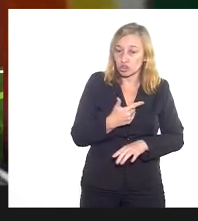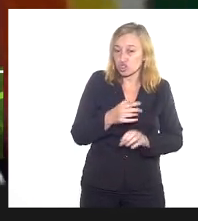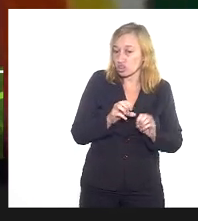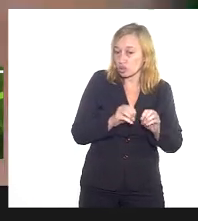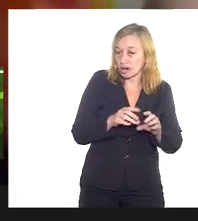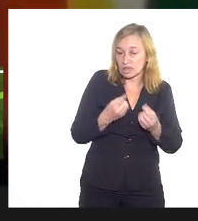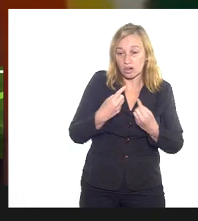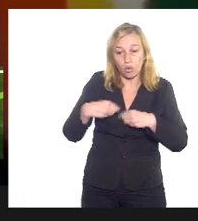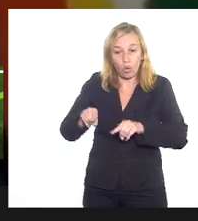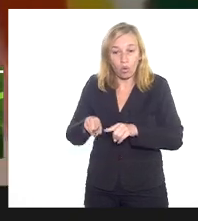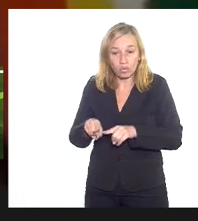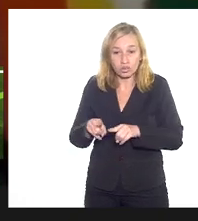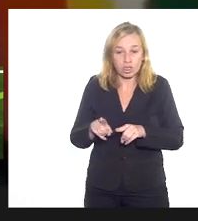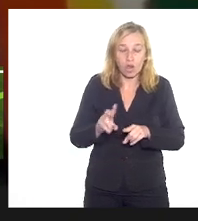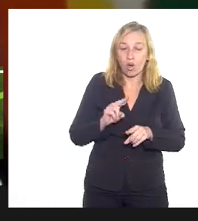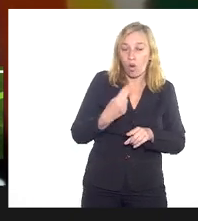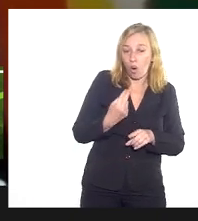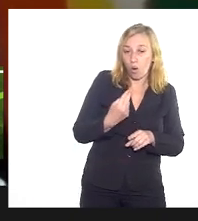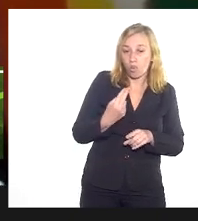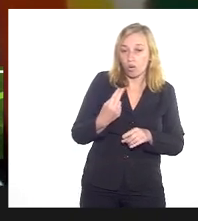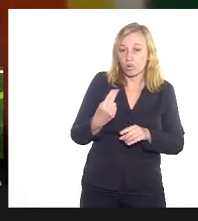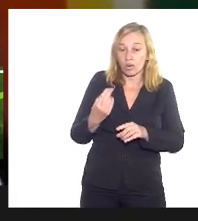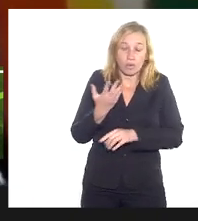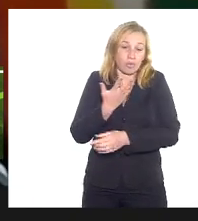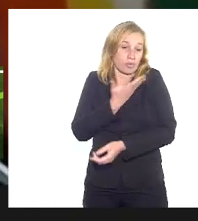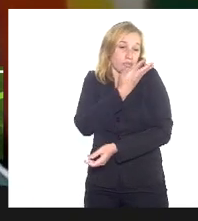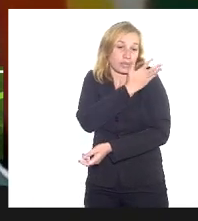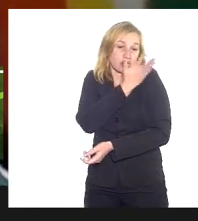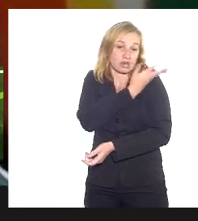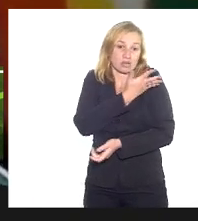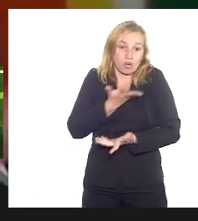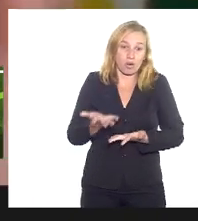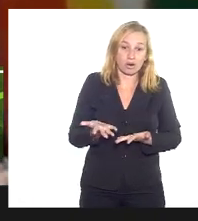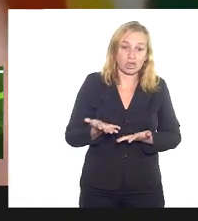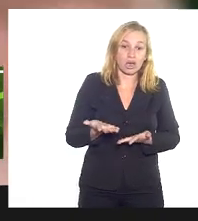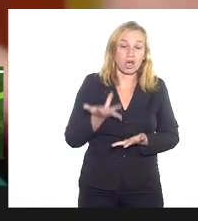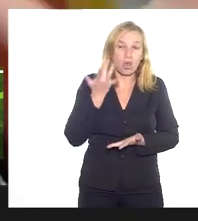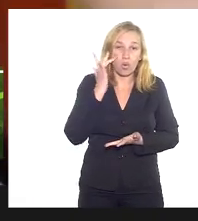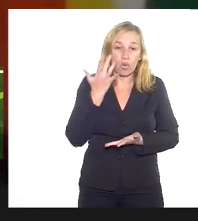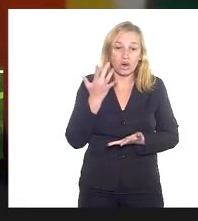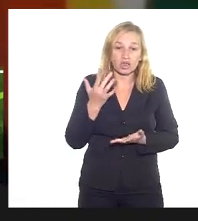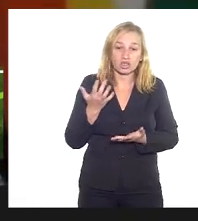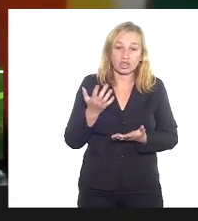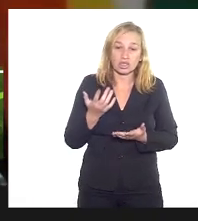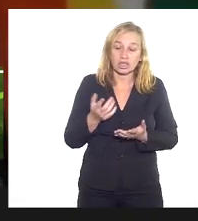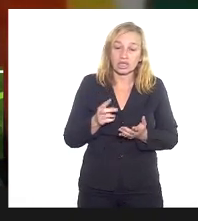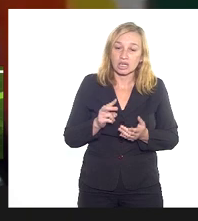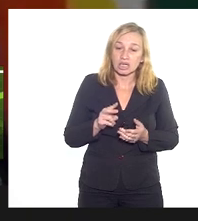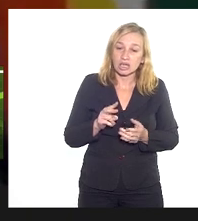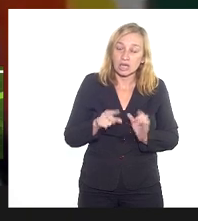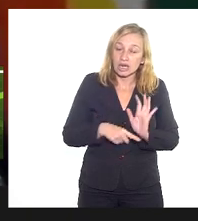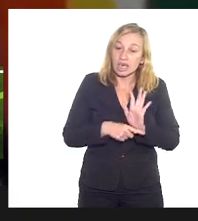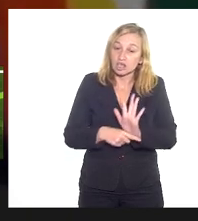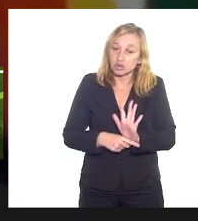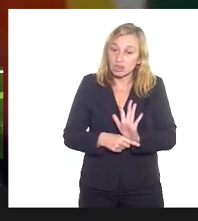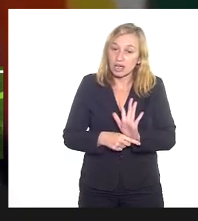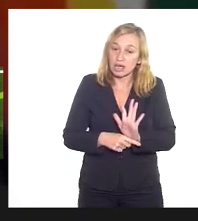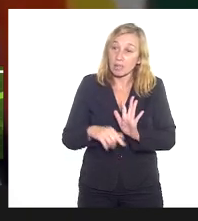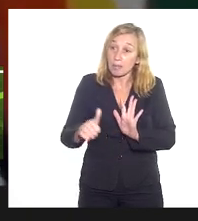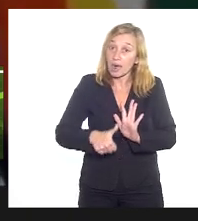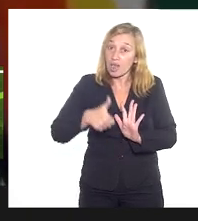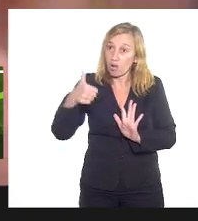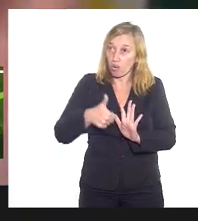contrária ou religiosa ou mesmo preconceituosa, elas não blindariam esses outros jovens,